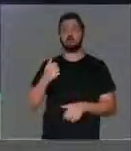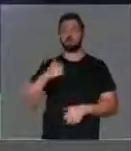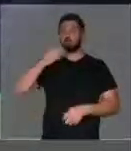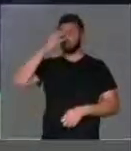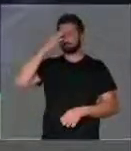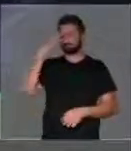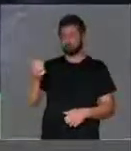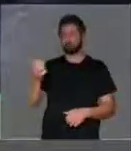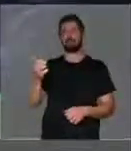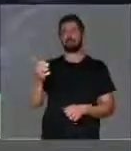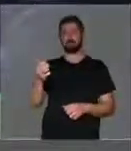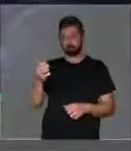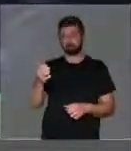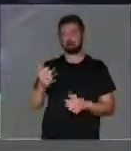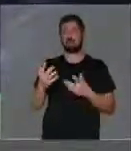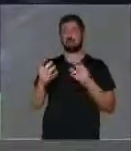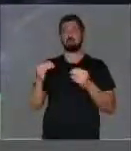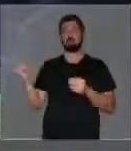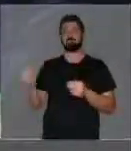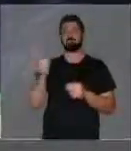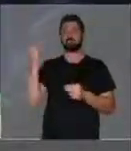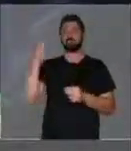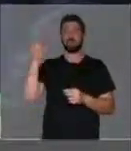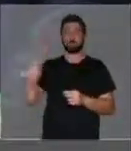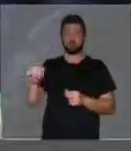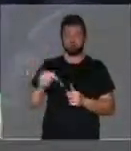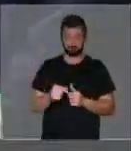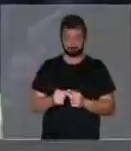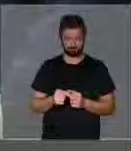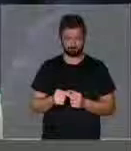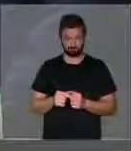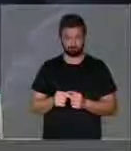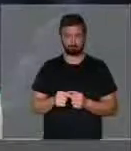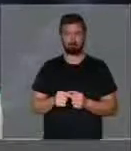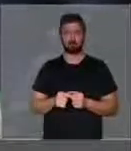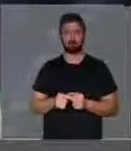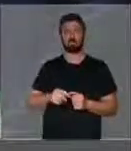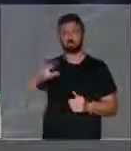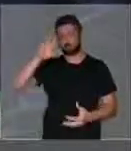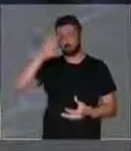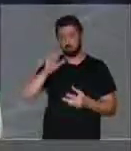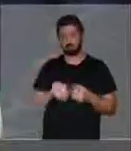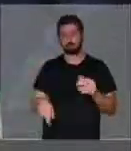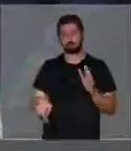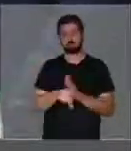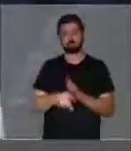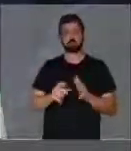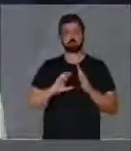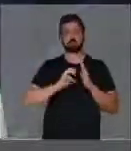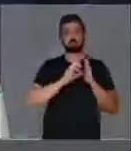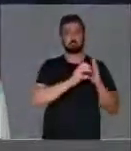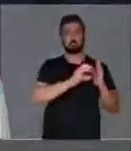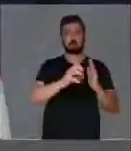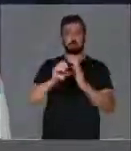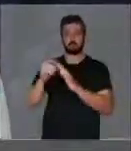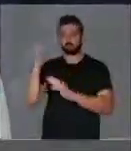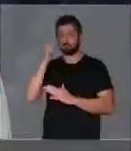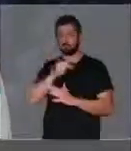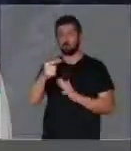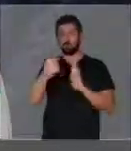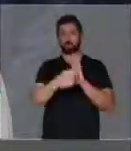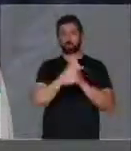perfeitamente o quanto isto é importante. E o entendimento feito pelos partidos na